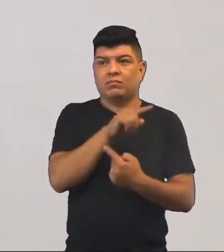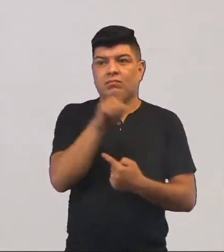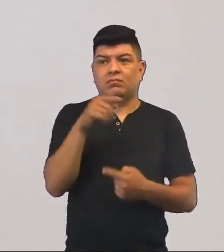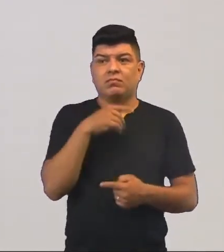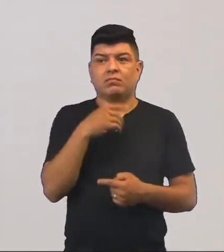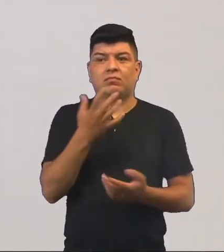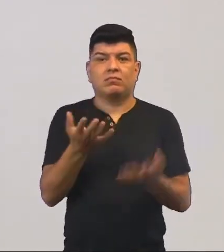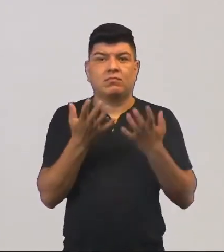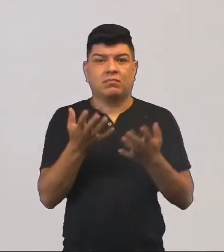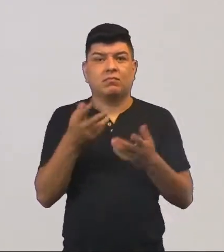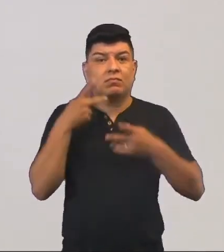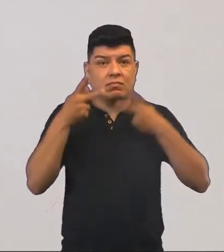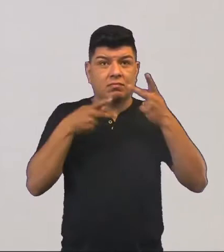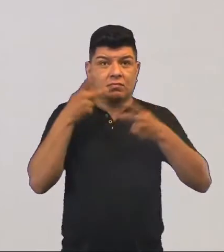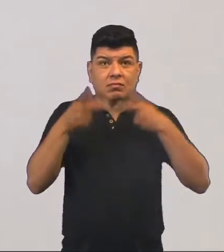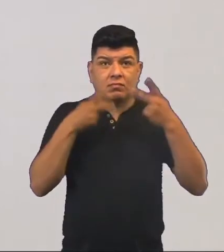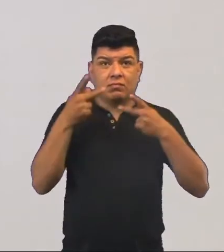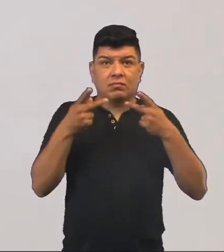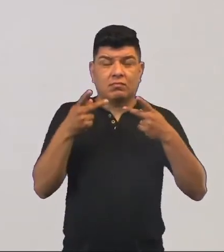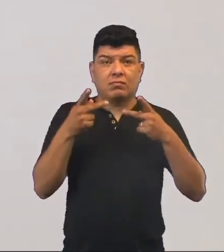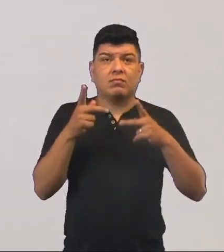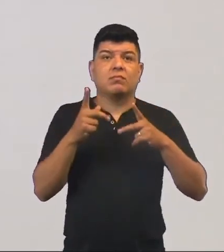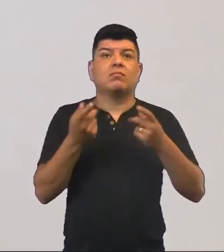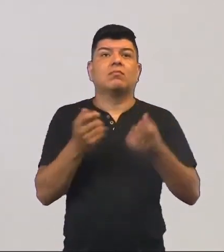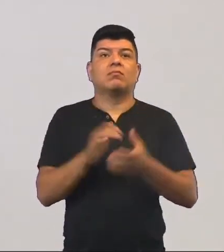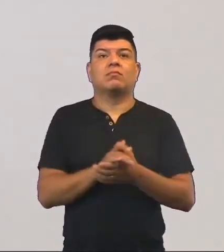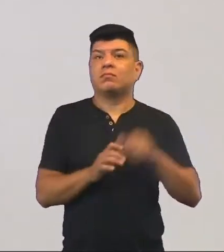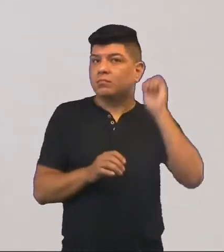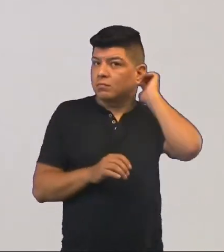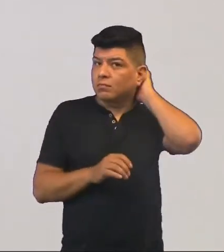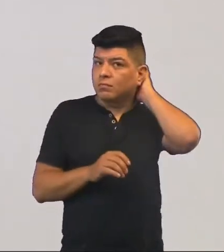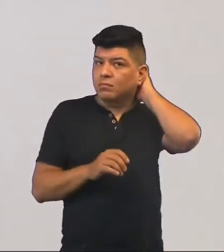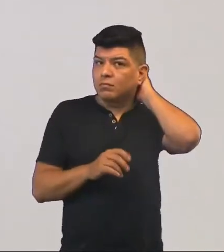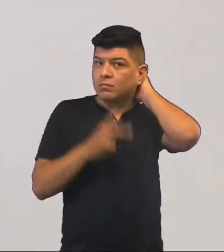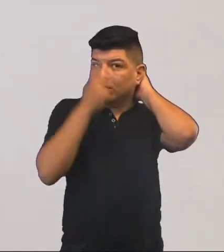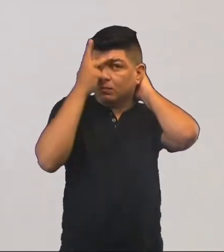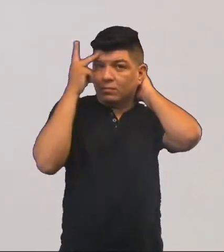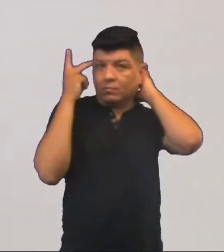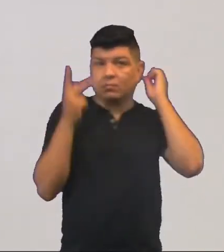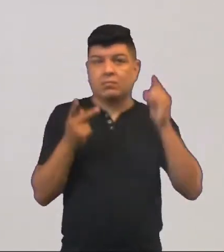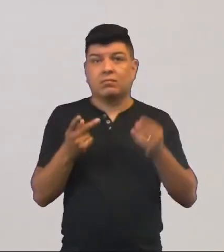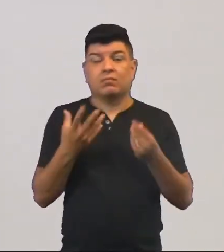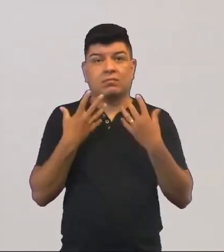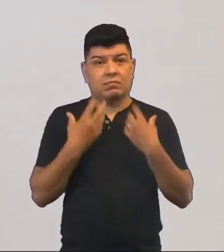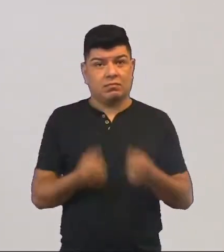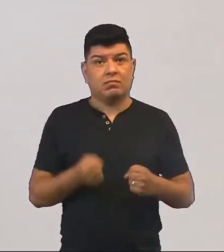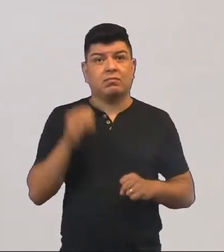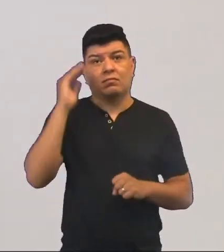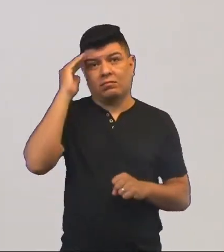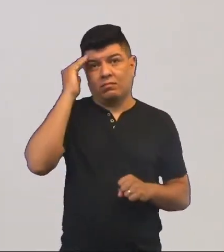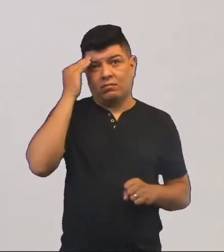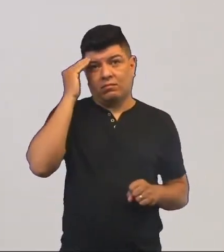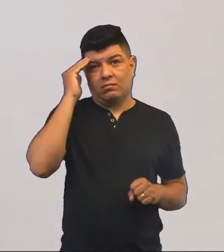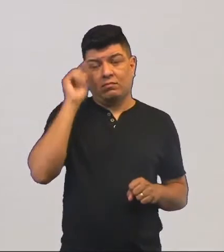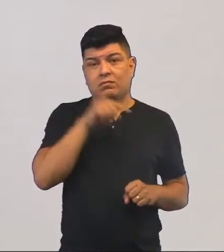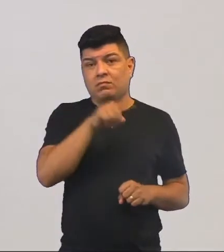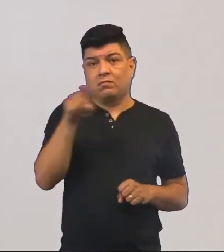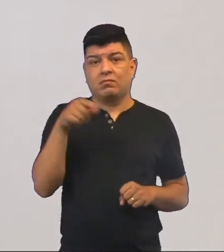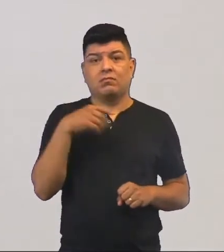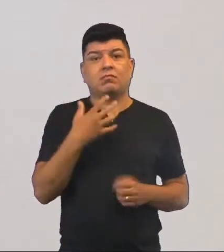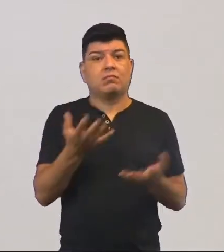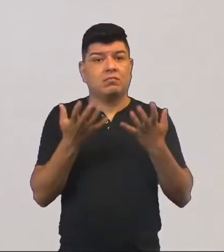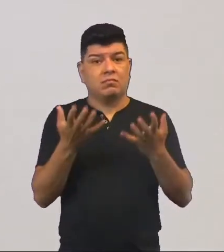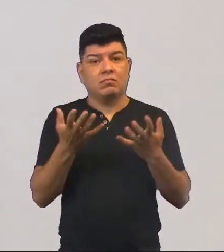que você gostaria de falar, de expressar, e a pessoa que recebe, ela compreende o que você